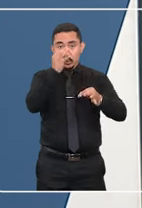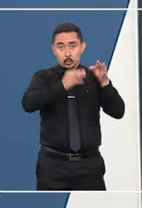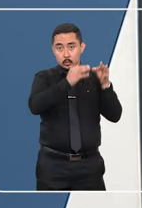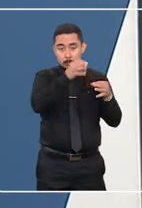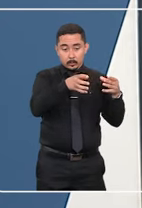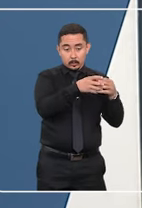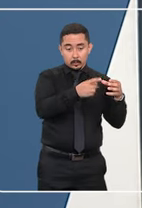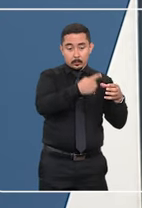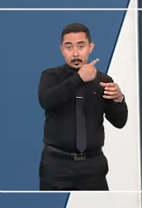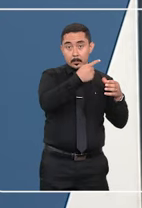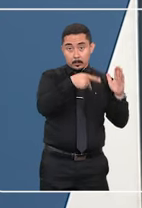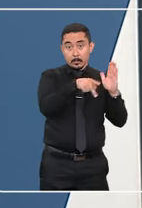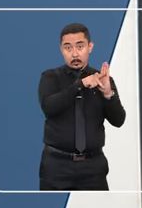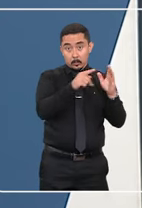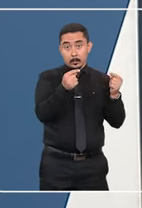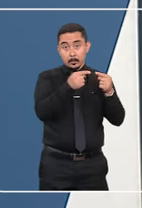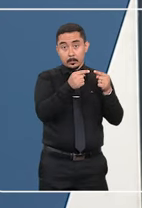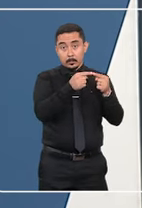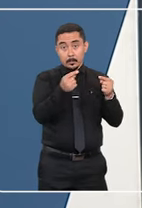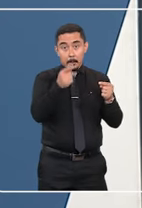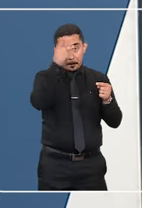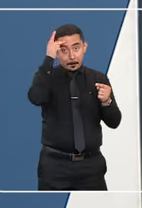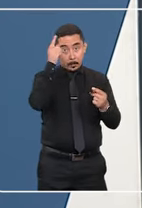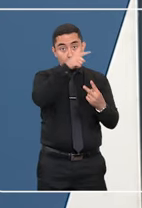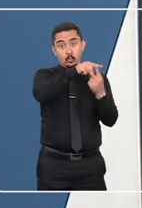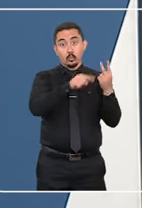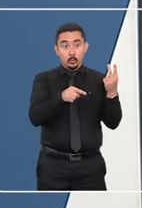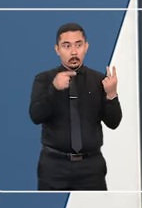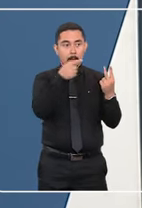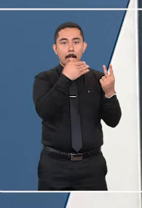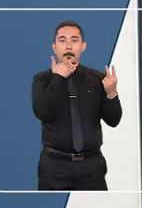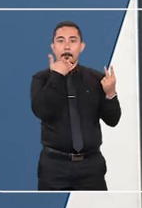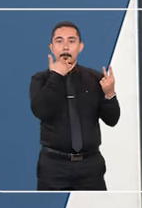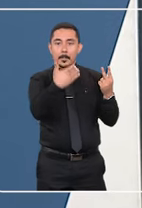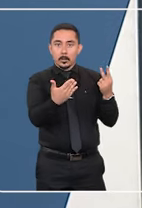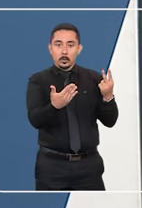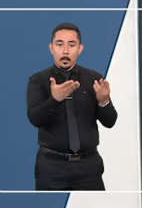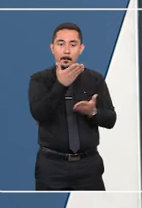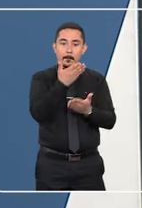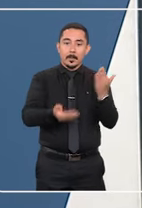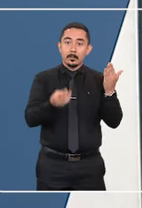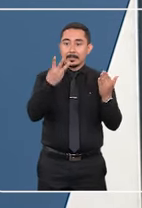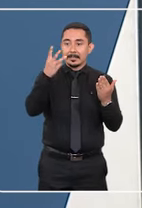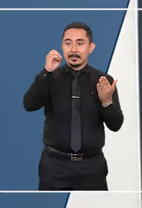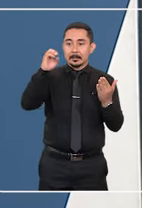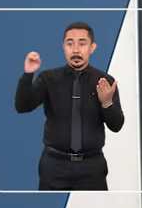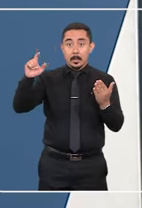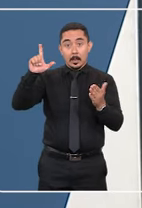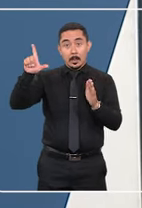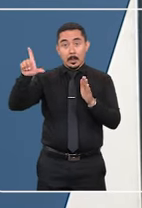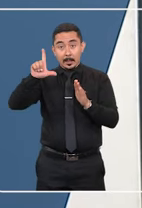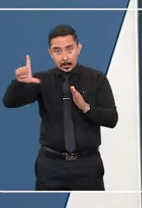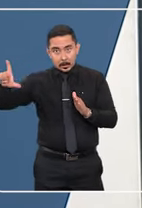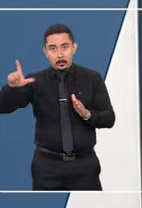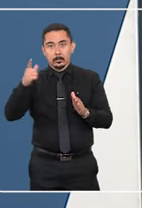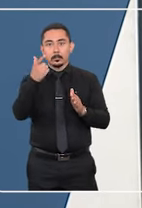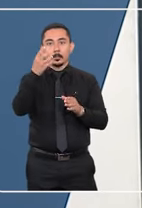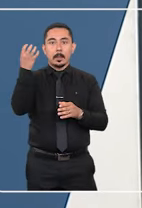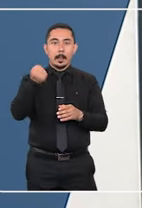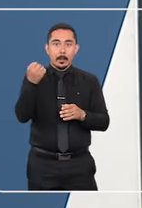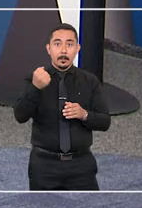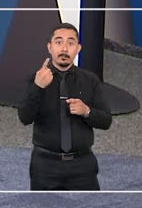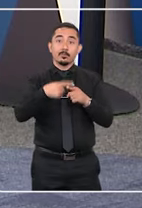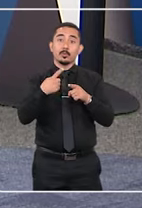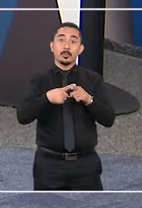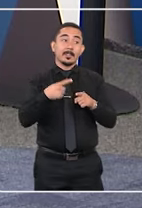primeira turma do STJ envolvendo duas pessoas que pediram a indenização pela perda de 300 litros de leite devido à falta de